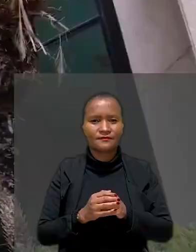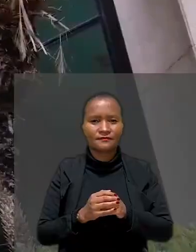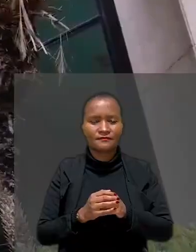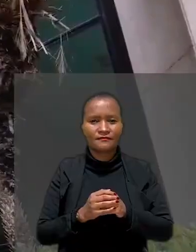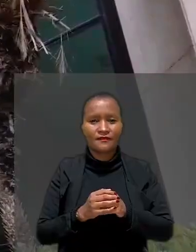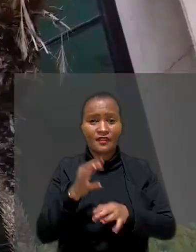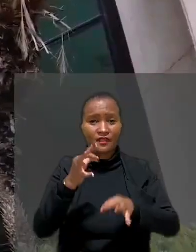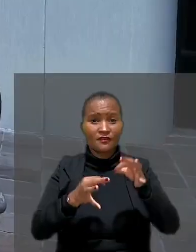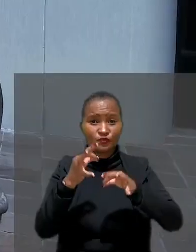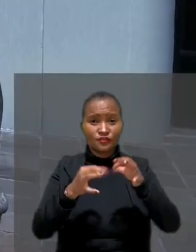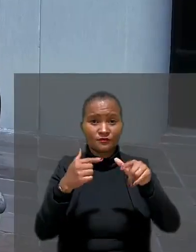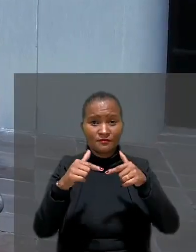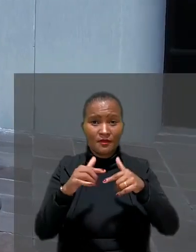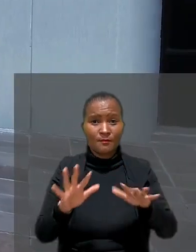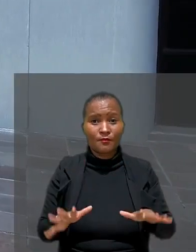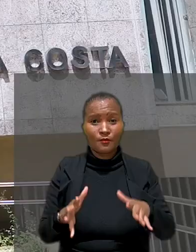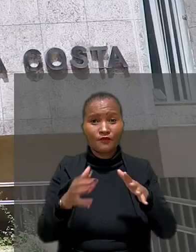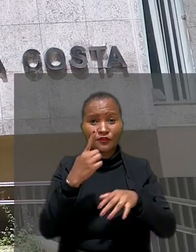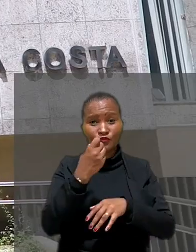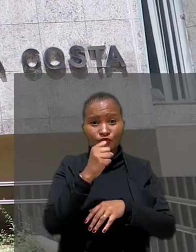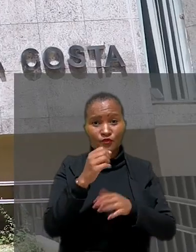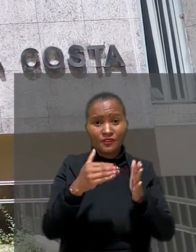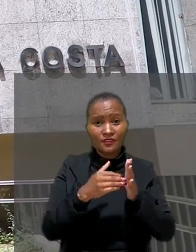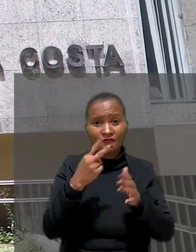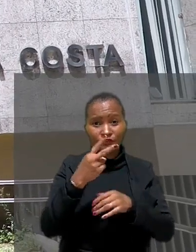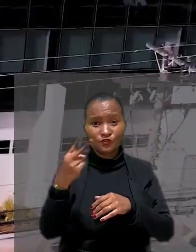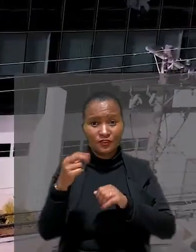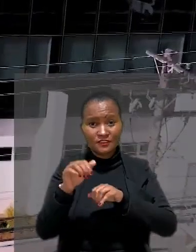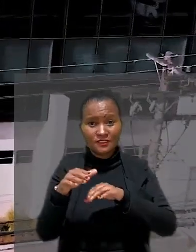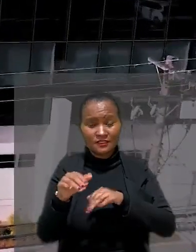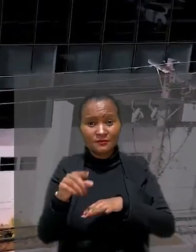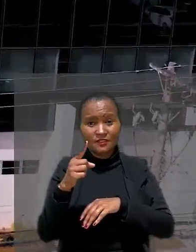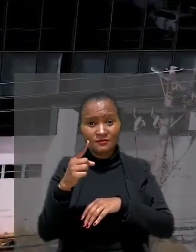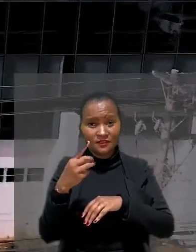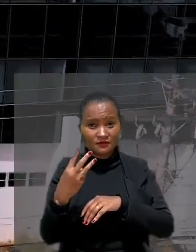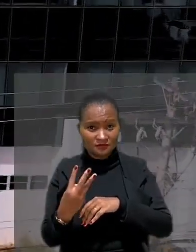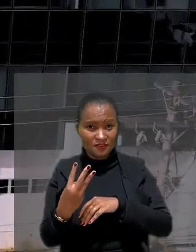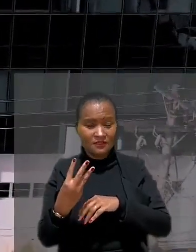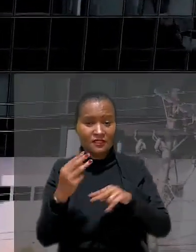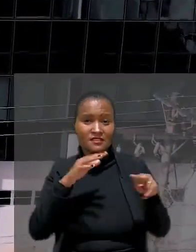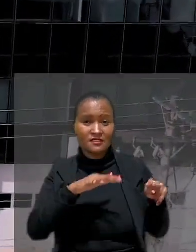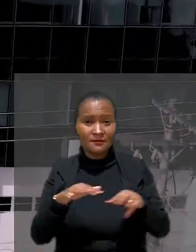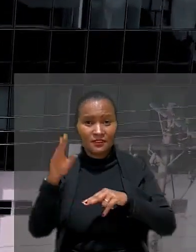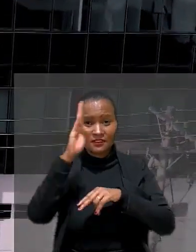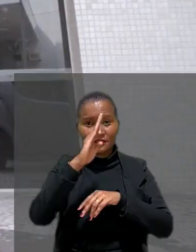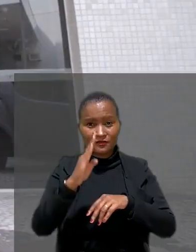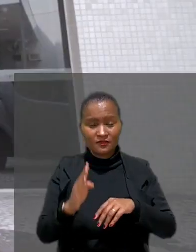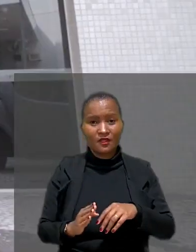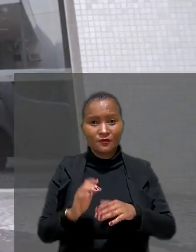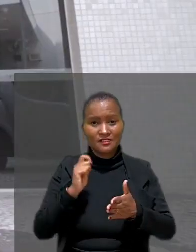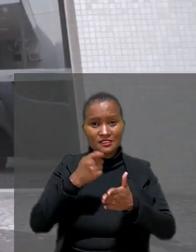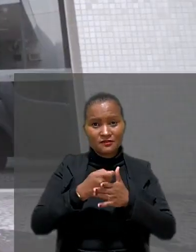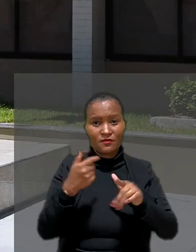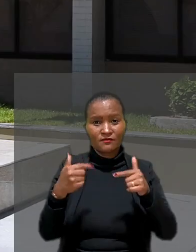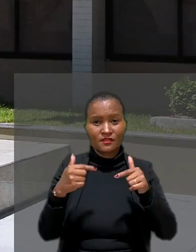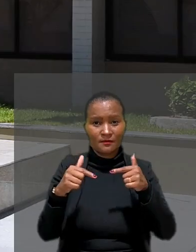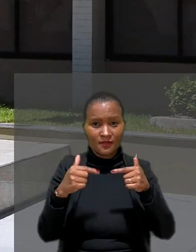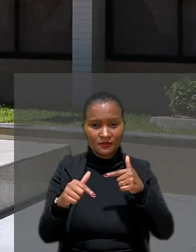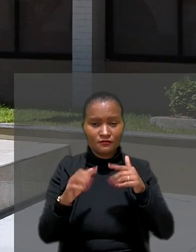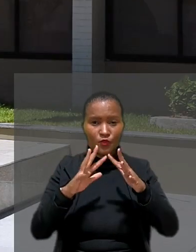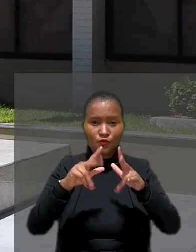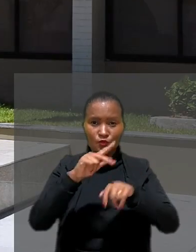Trabalho promoveu de 18 a 22 de setembro a 13ª edição da Semana Nacional da Execução Trabalhista. Em todo o país,